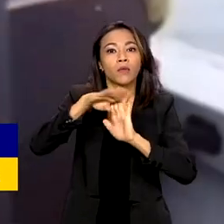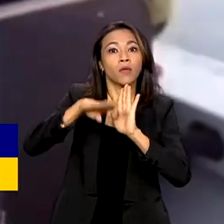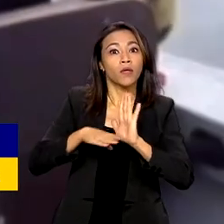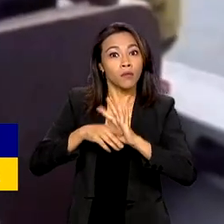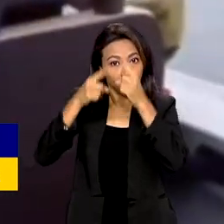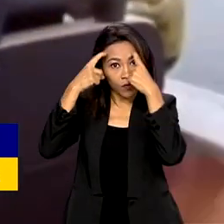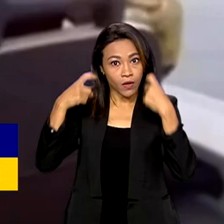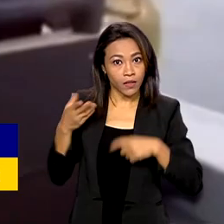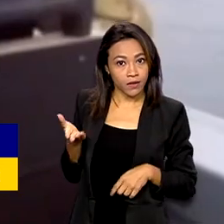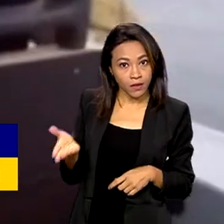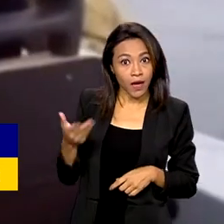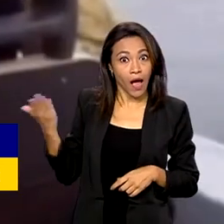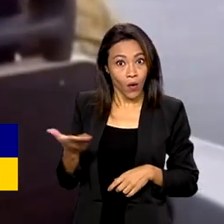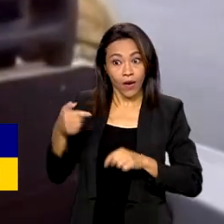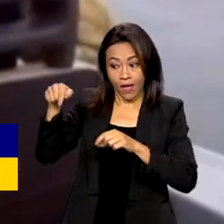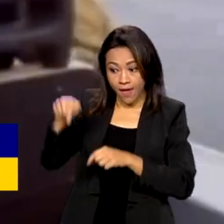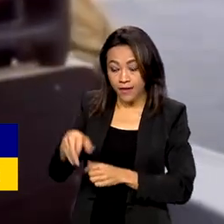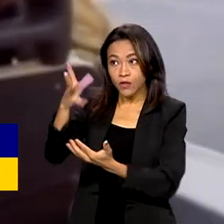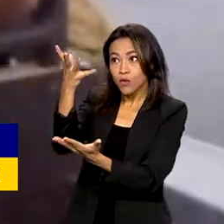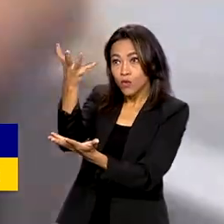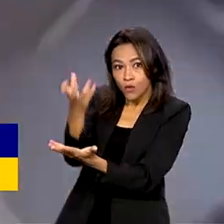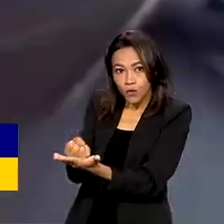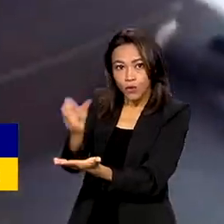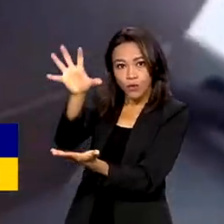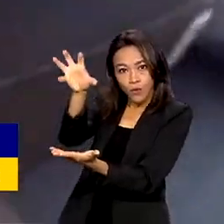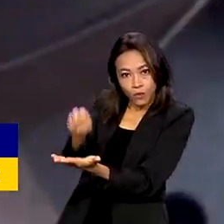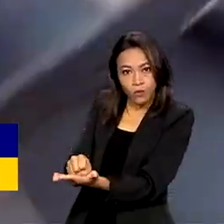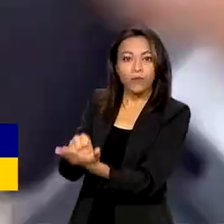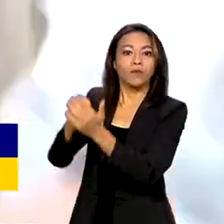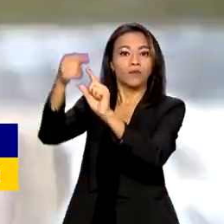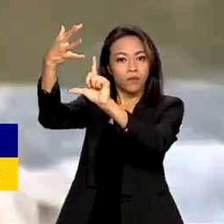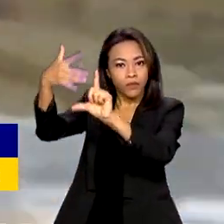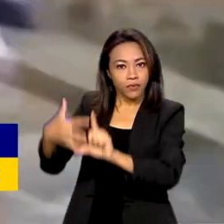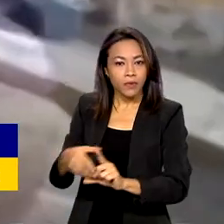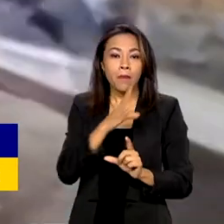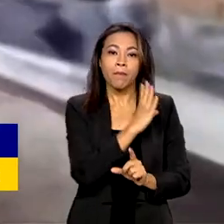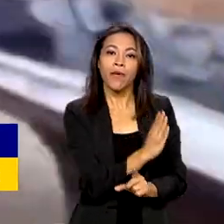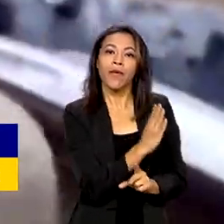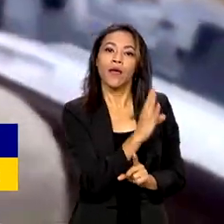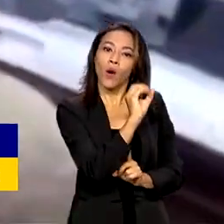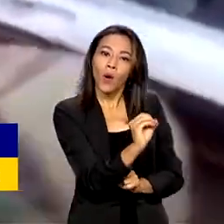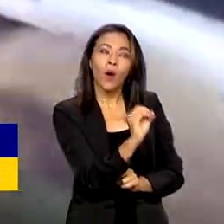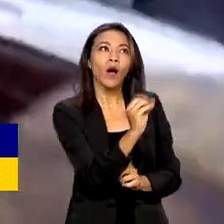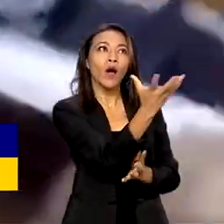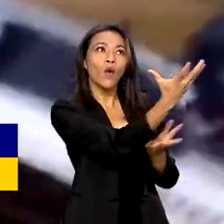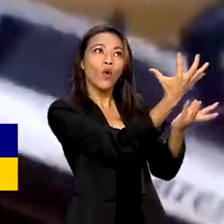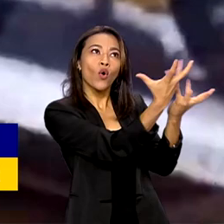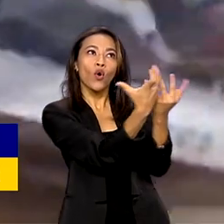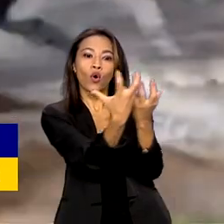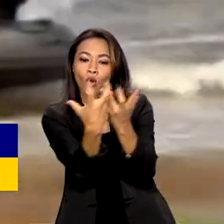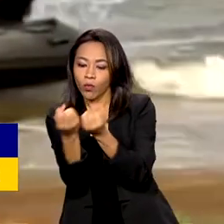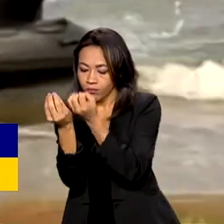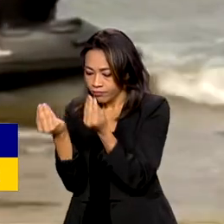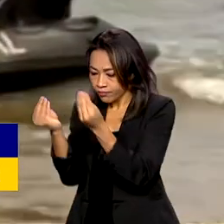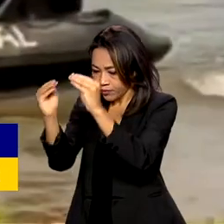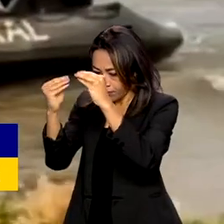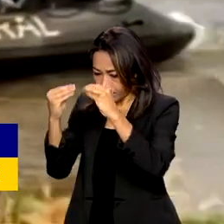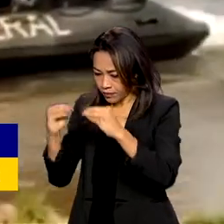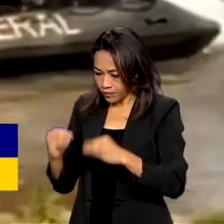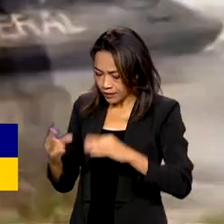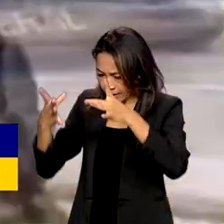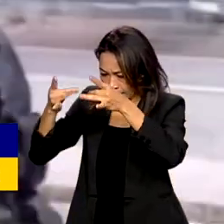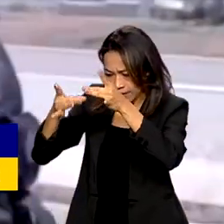Agora, o Banco de Dados, alimentado por boletins de ocorrência policial de todo o país, vai incluir novos